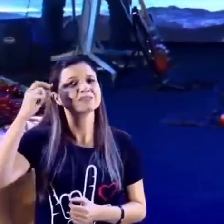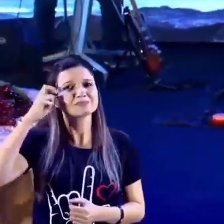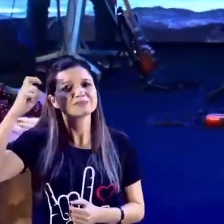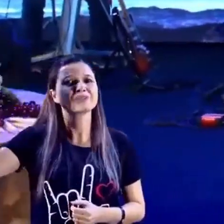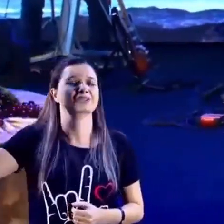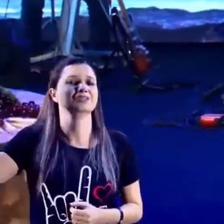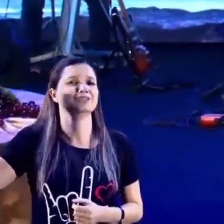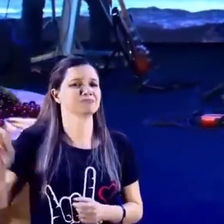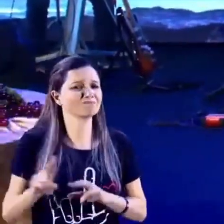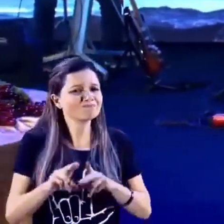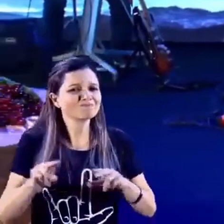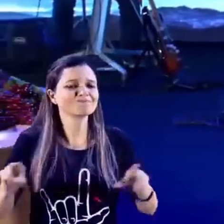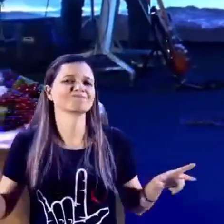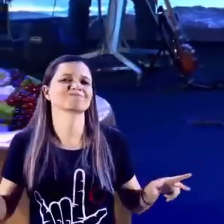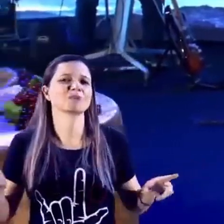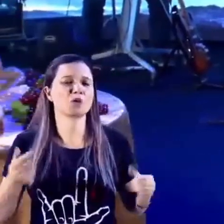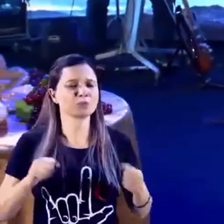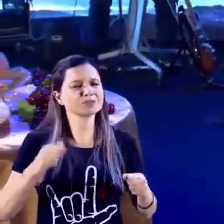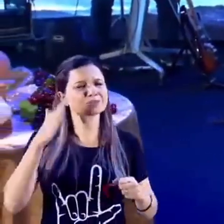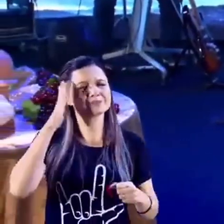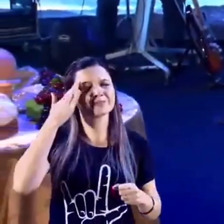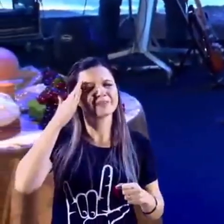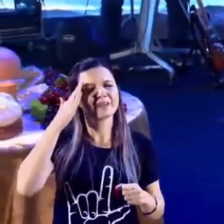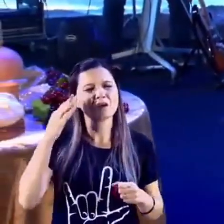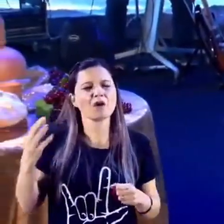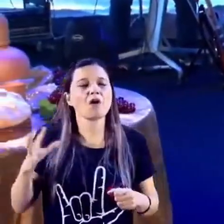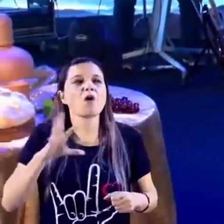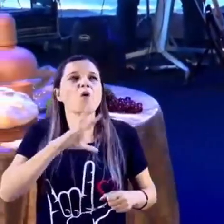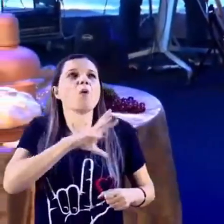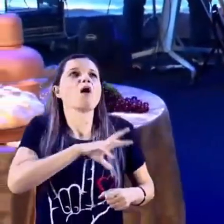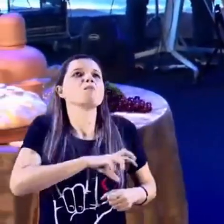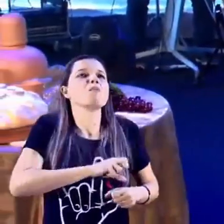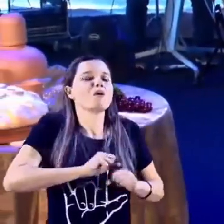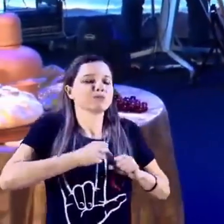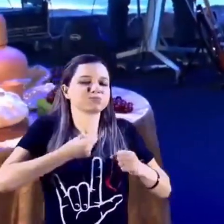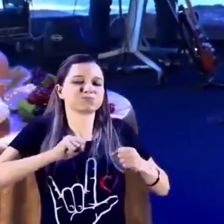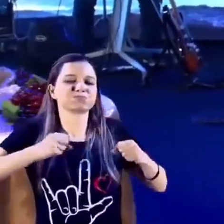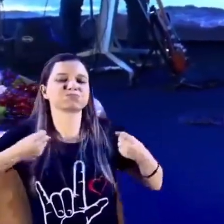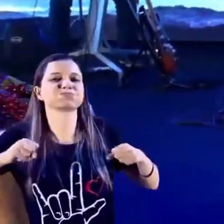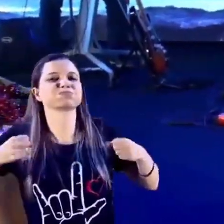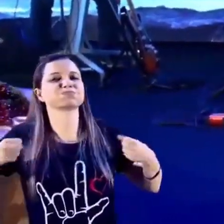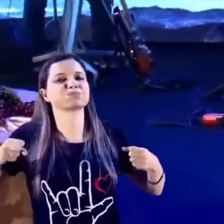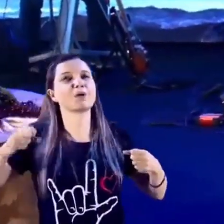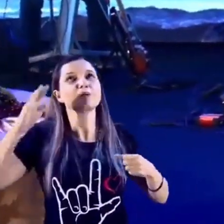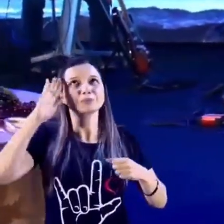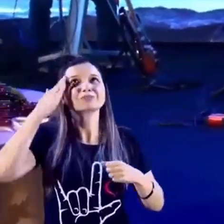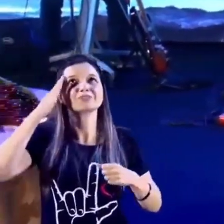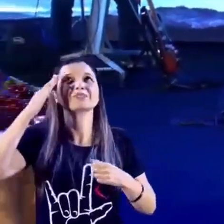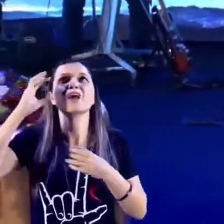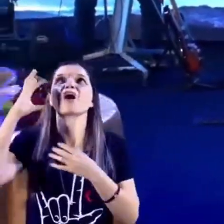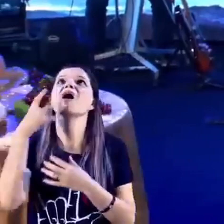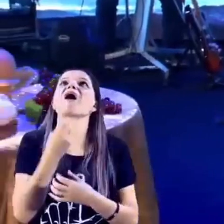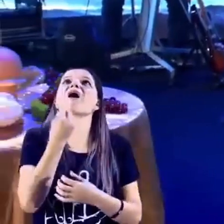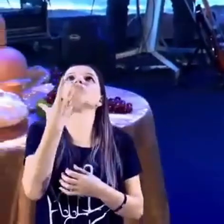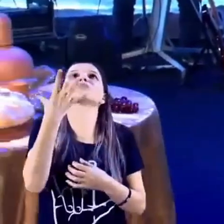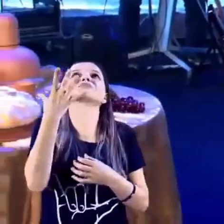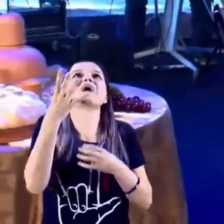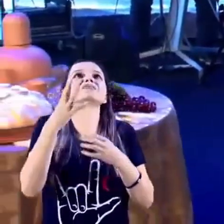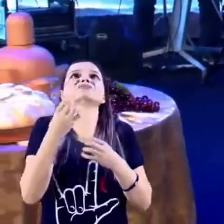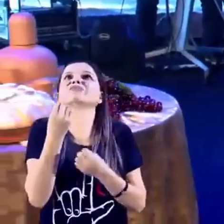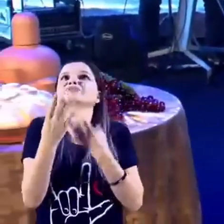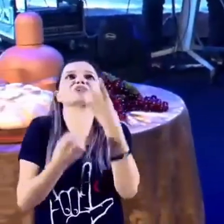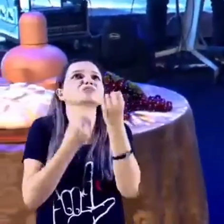dimensão de quanto Ele me ama, para que eu tenha a dimensão de quanto é a bondade dEle, a bondade dEle é exagerada.